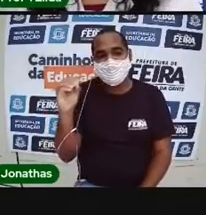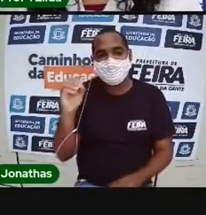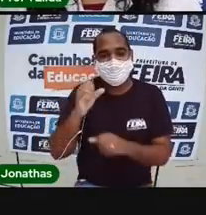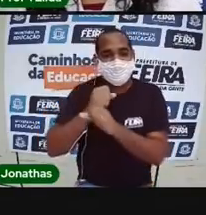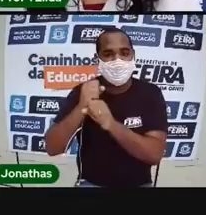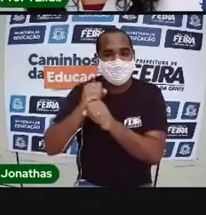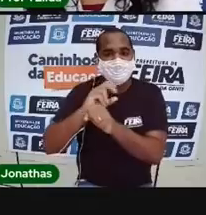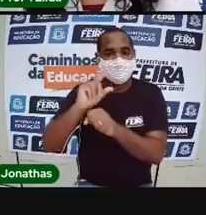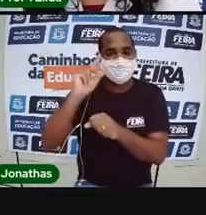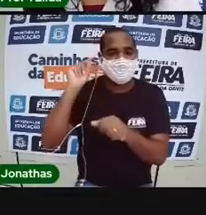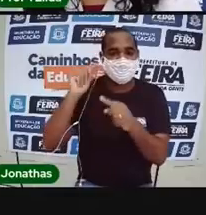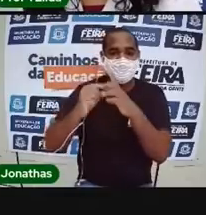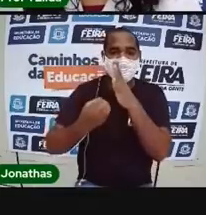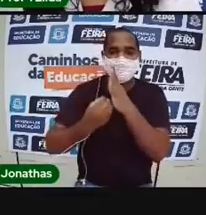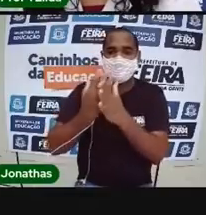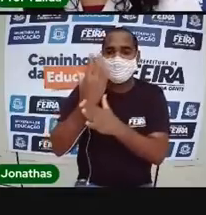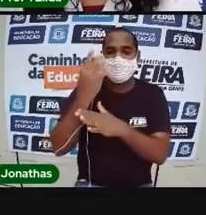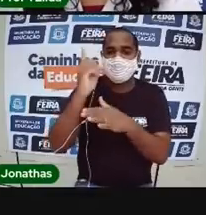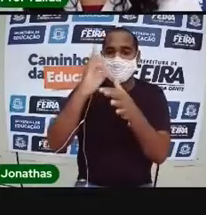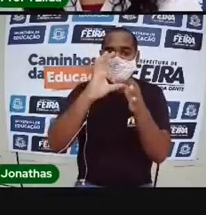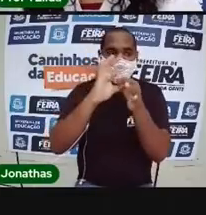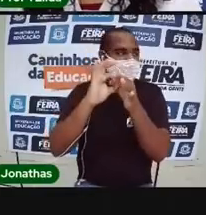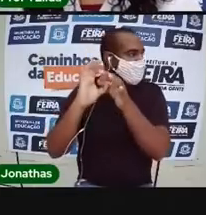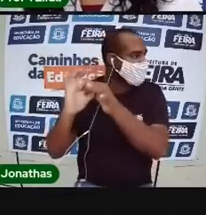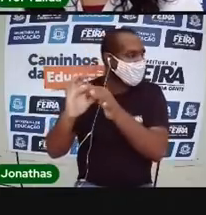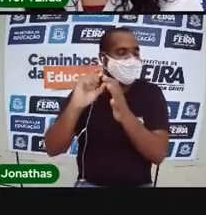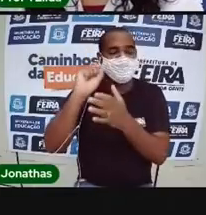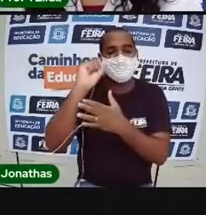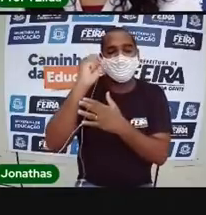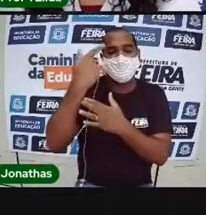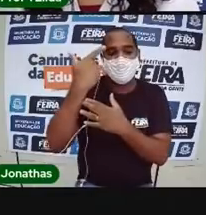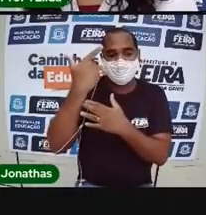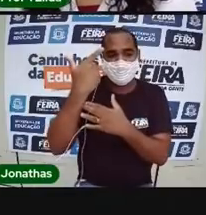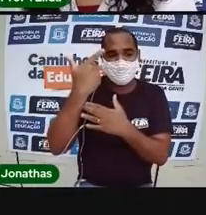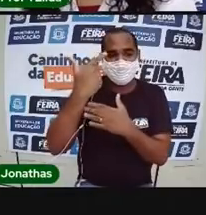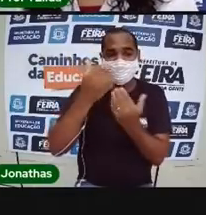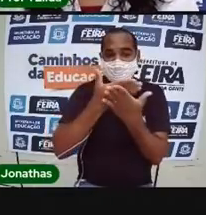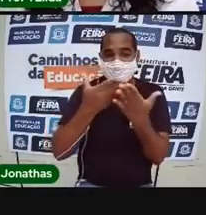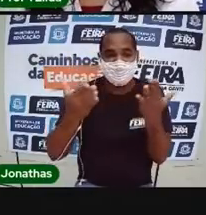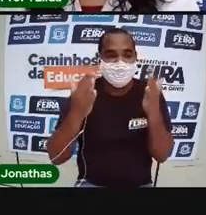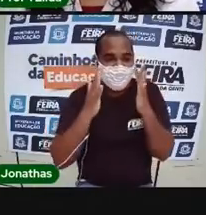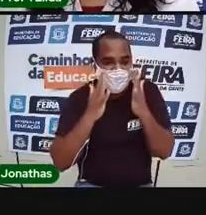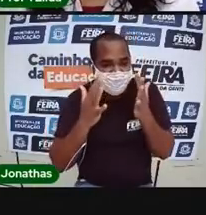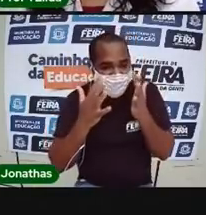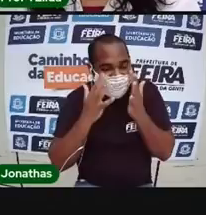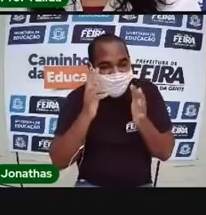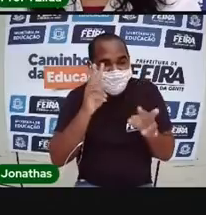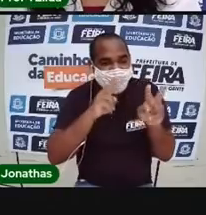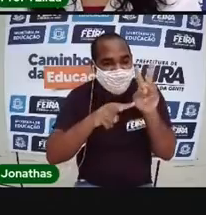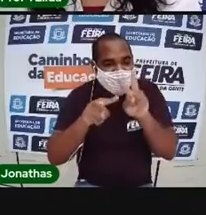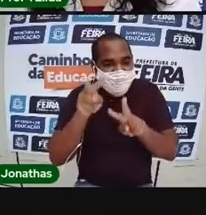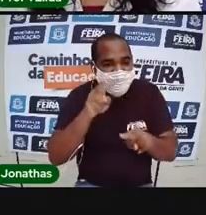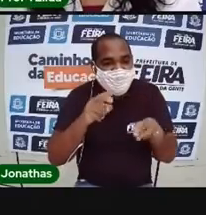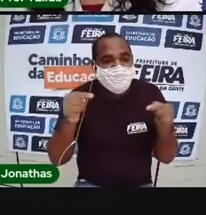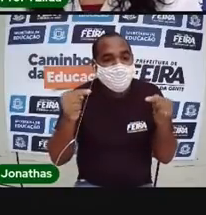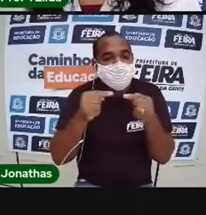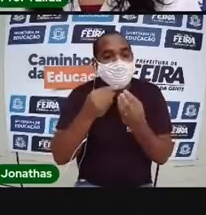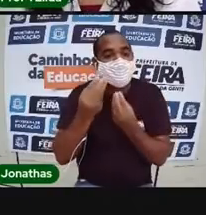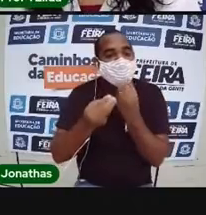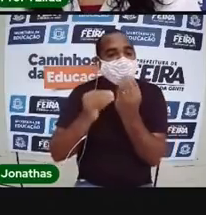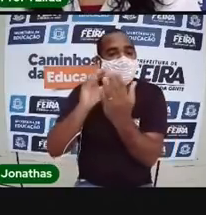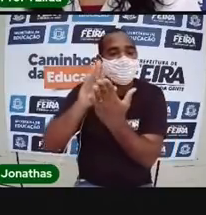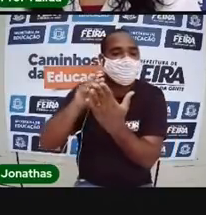criado a partir do ciclo do sol. Se você parar para olhar bem para esse tipo de calendário,